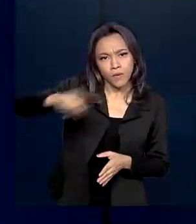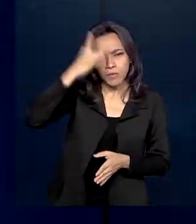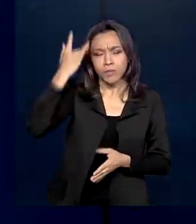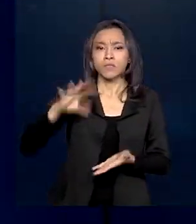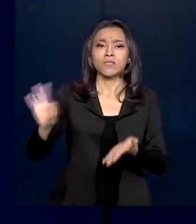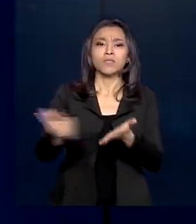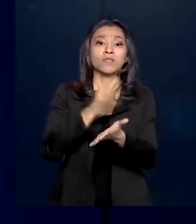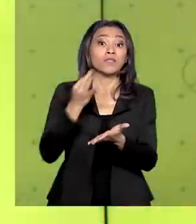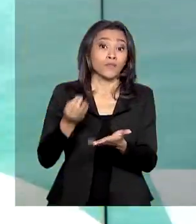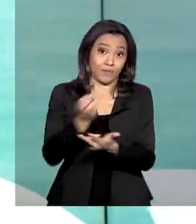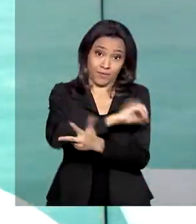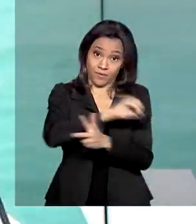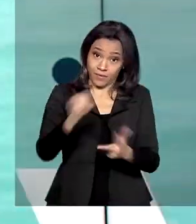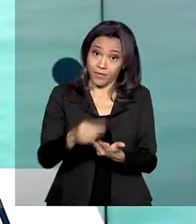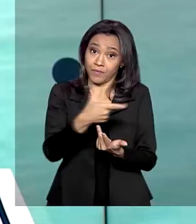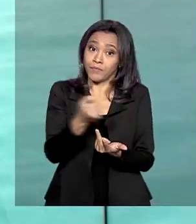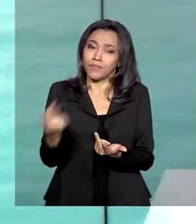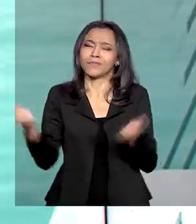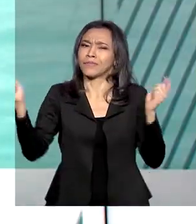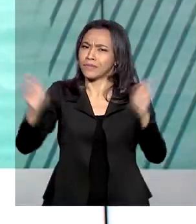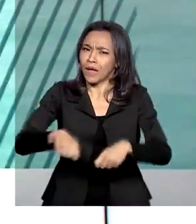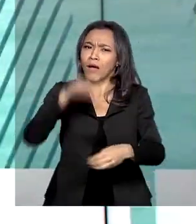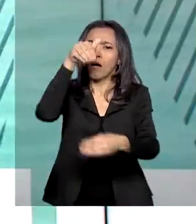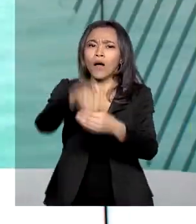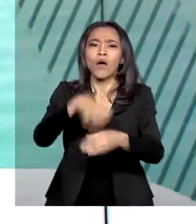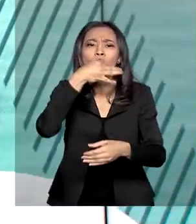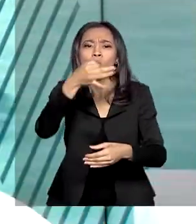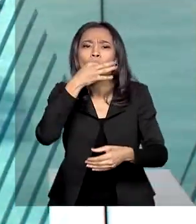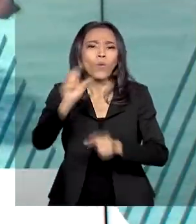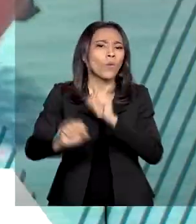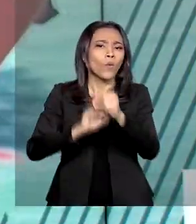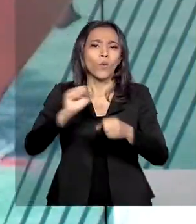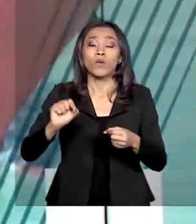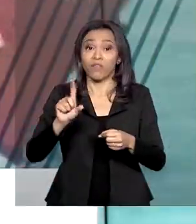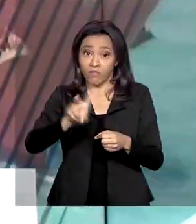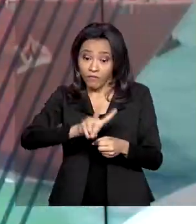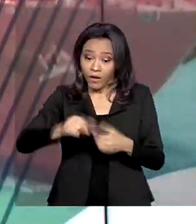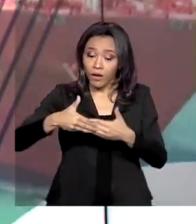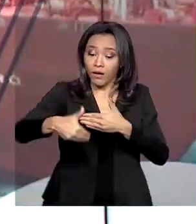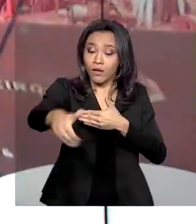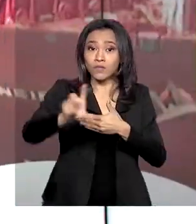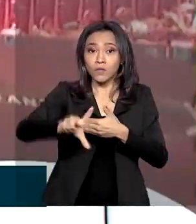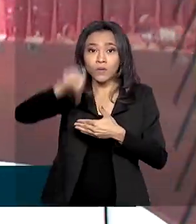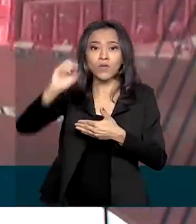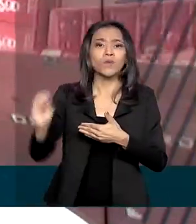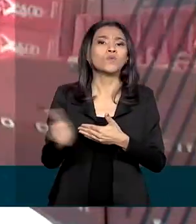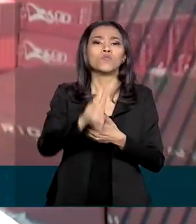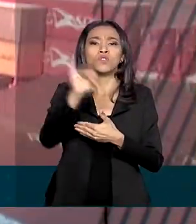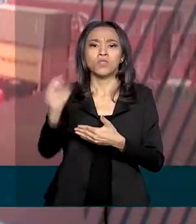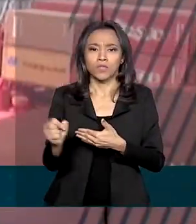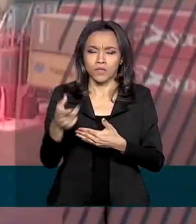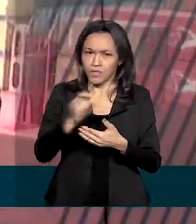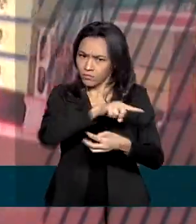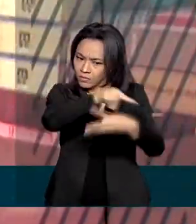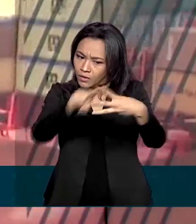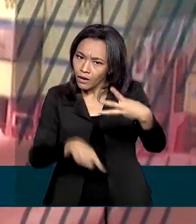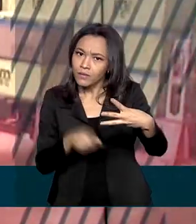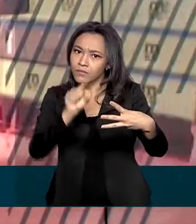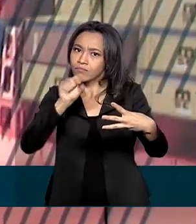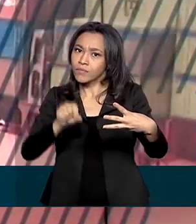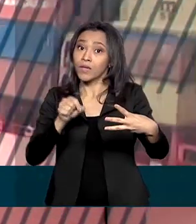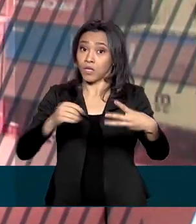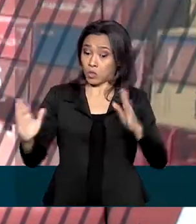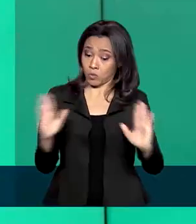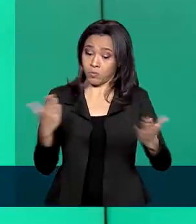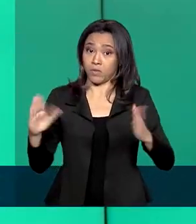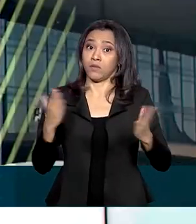no Enem 2020 já podem votar na enquete que escolherá a nova data do exame. São três opções e o prazo para a